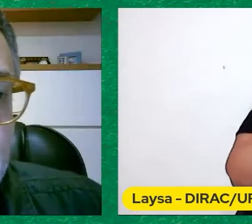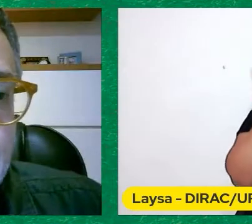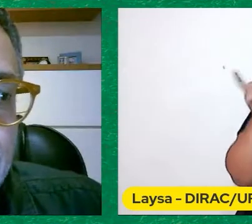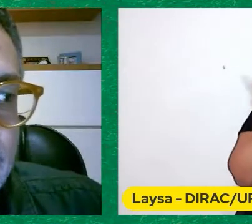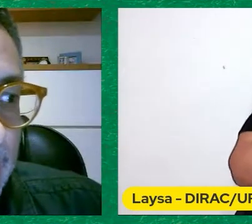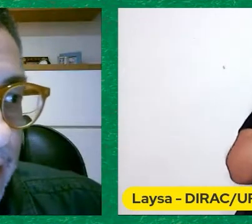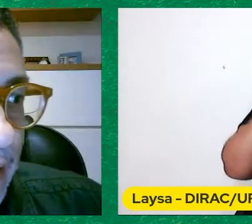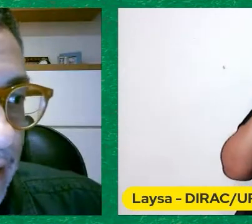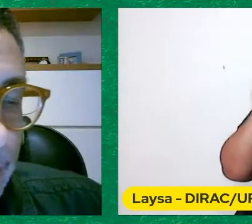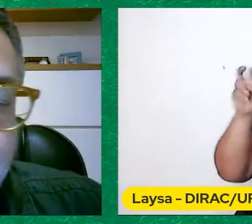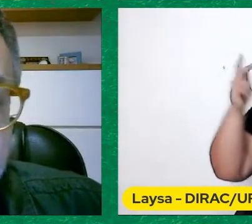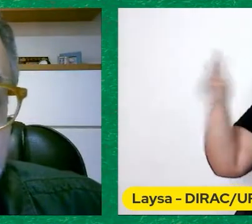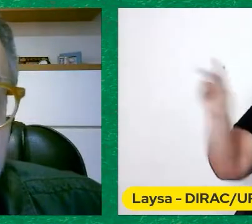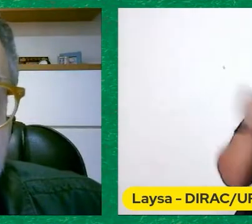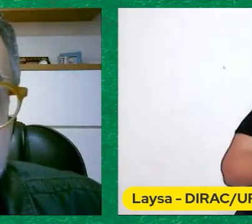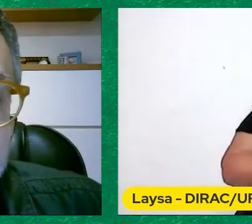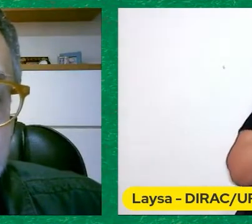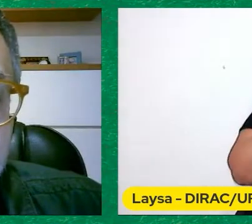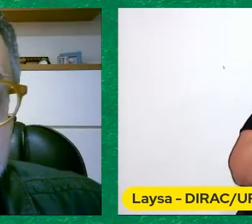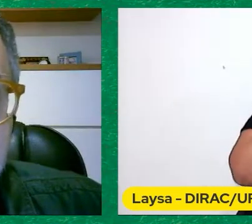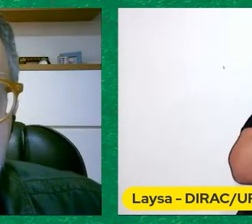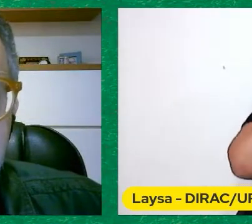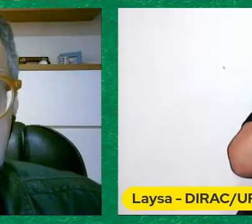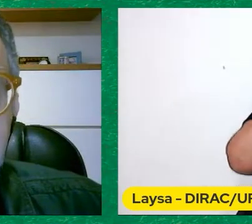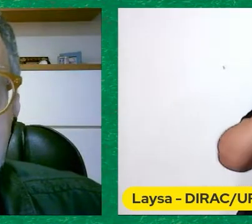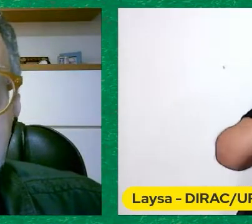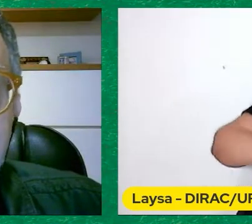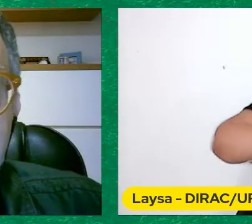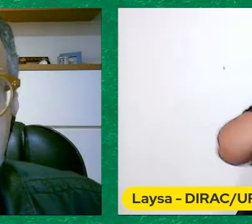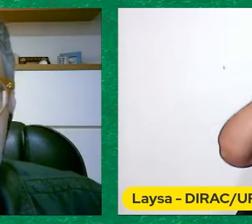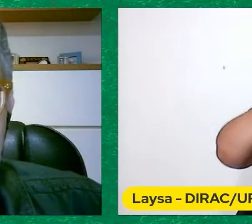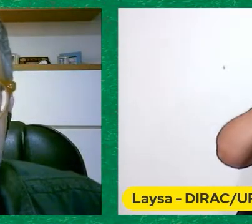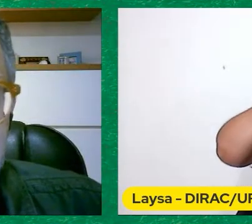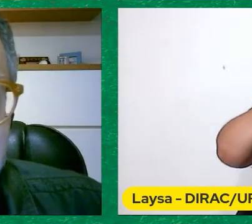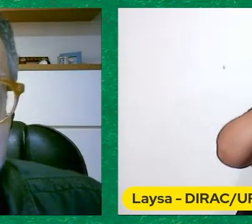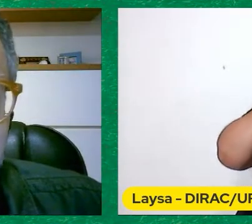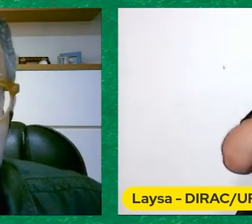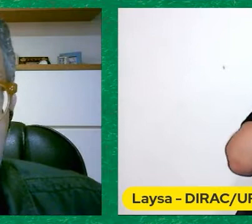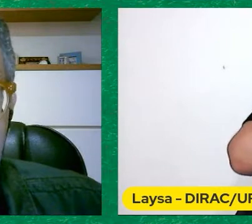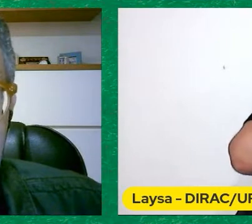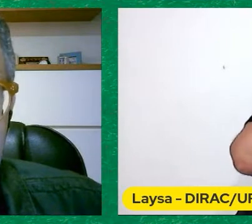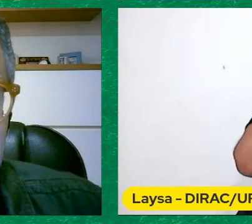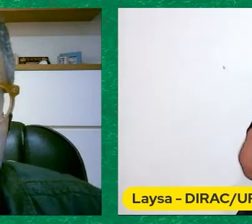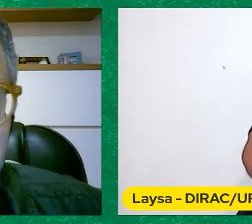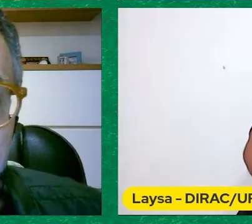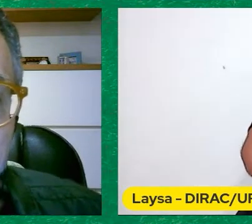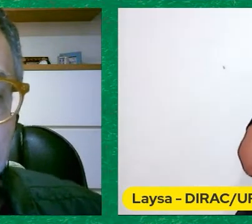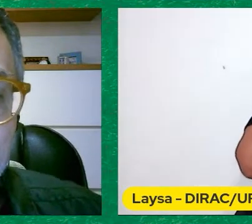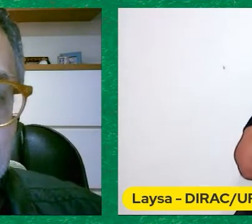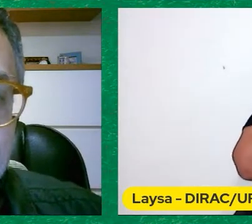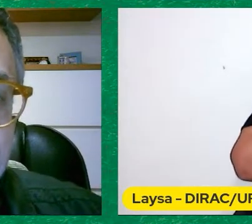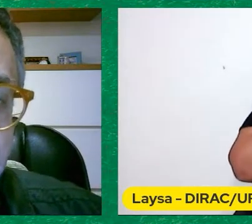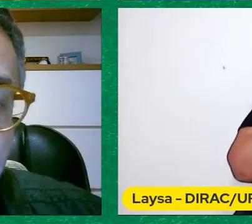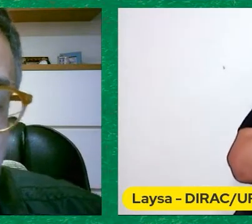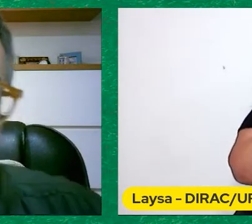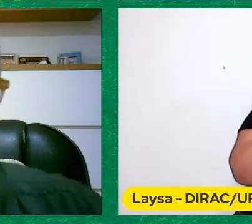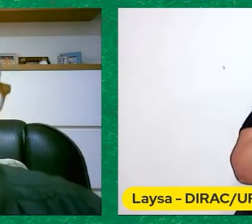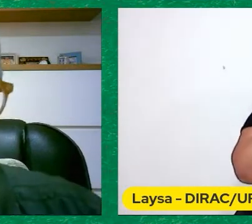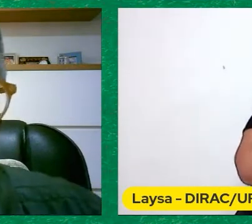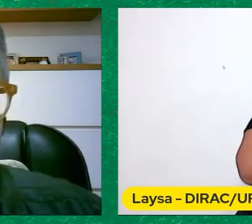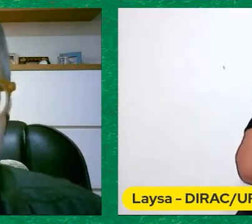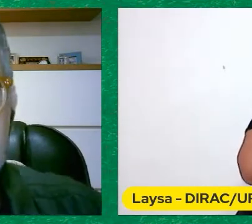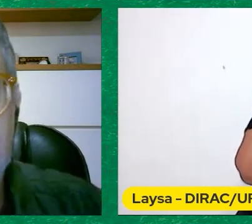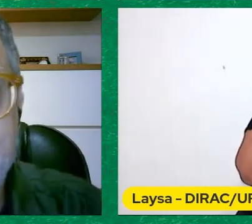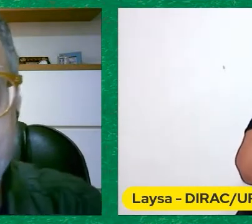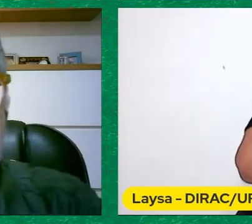Quando eu vi pela primeira vez Aquele petardo cinematográfico Tão diferente Tanto